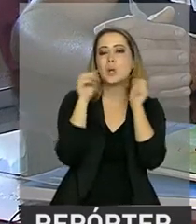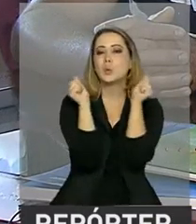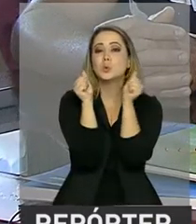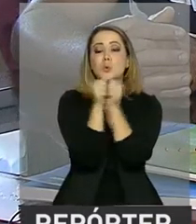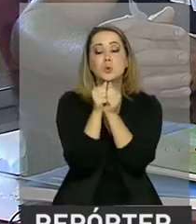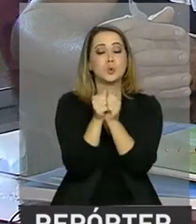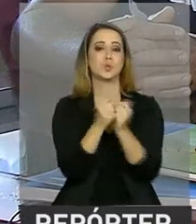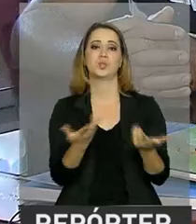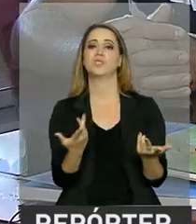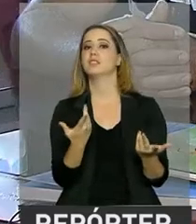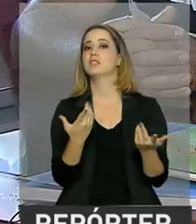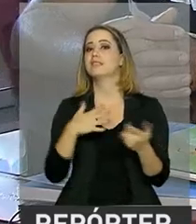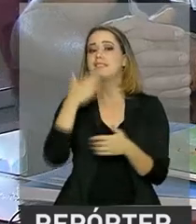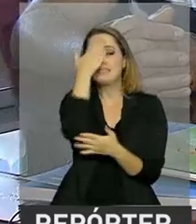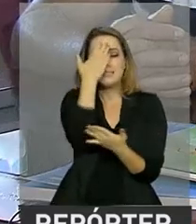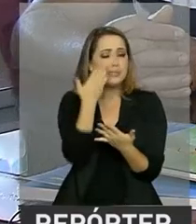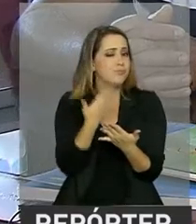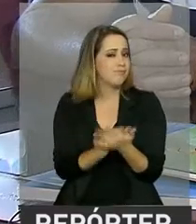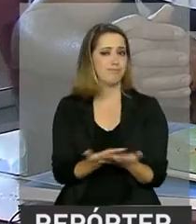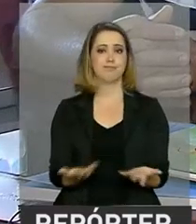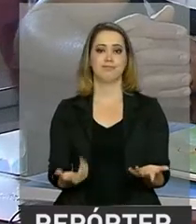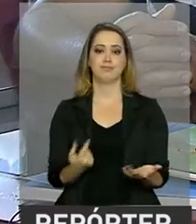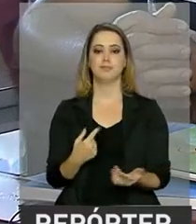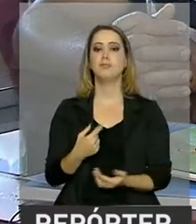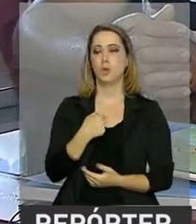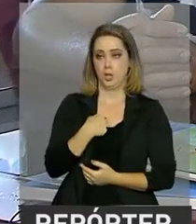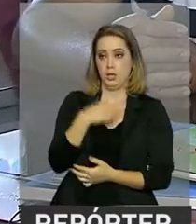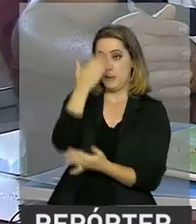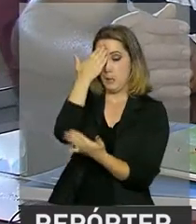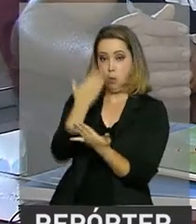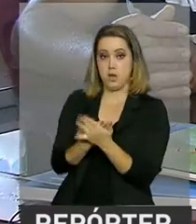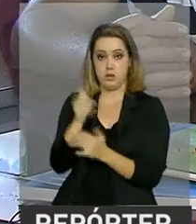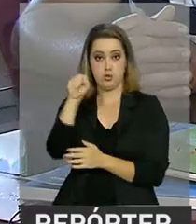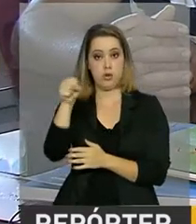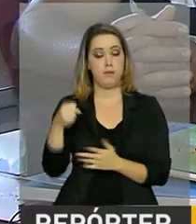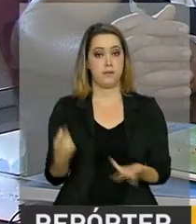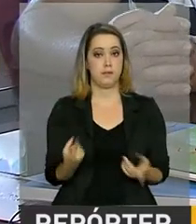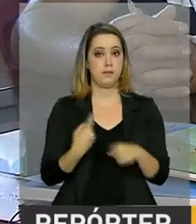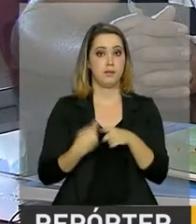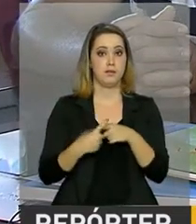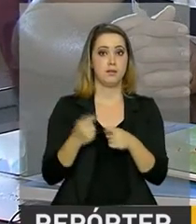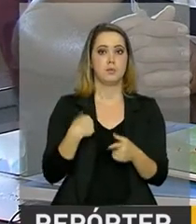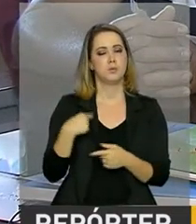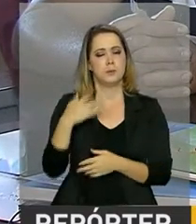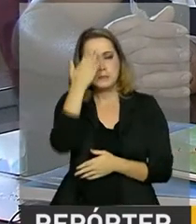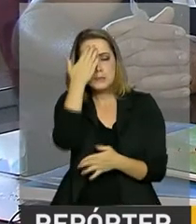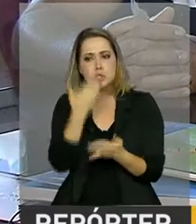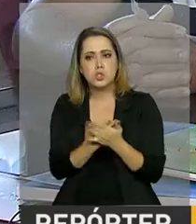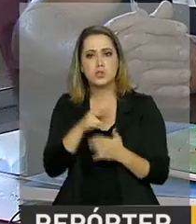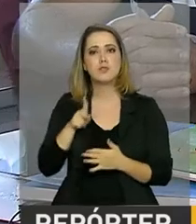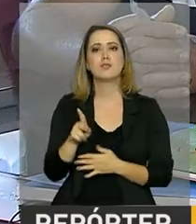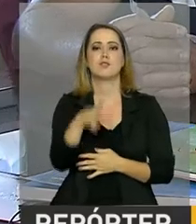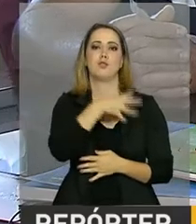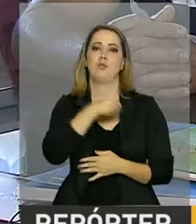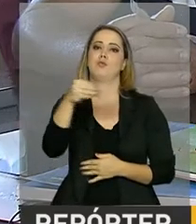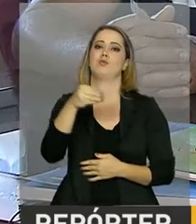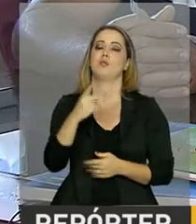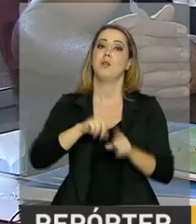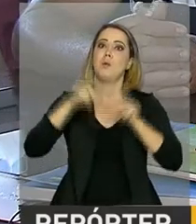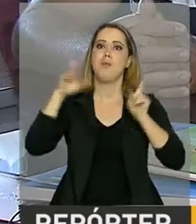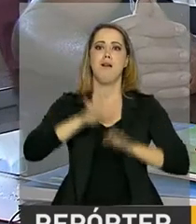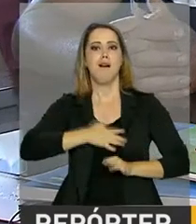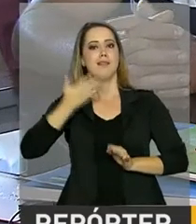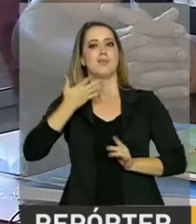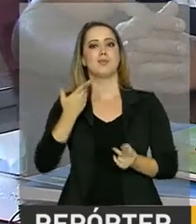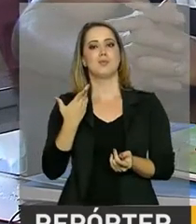Gabriela? A gente não tá acreditando. Eu acreditava, sim. Porque a gente acredita sempre, né, no filho. Mas foi uma